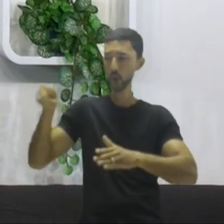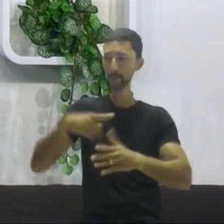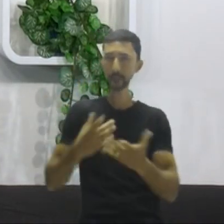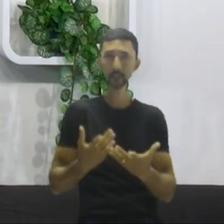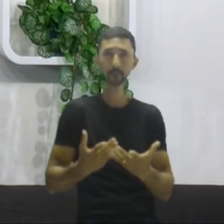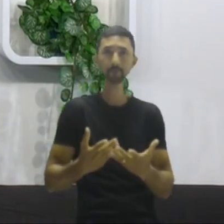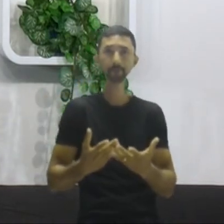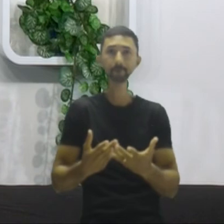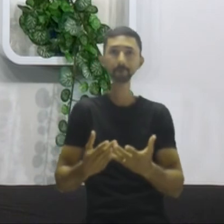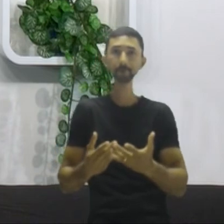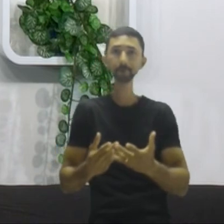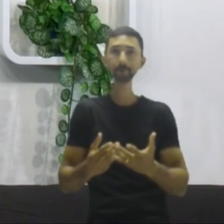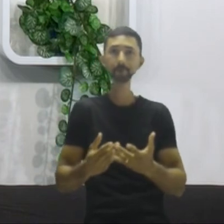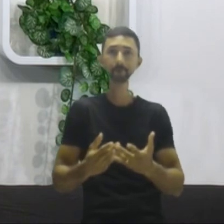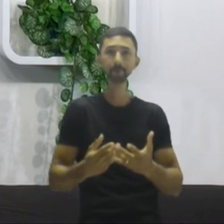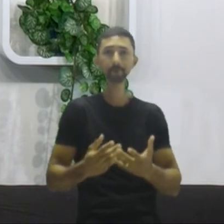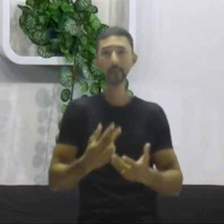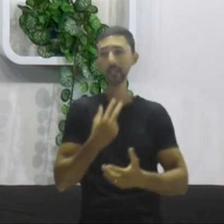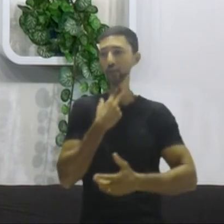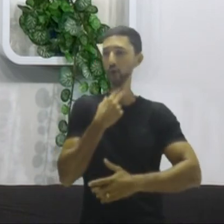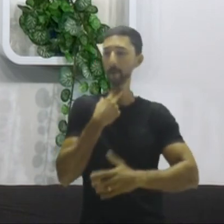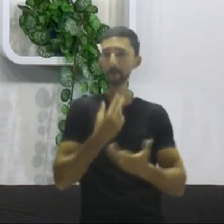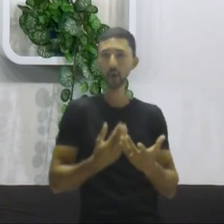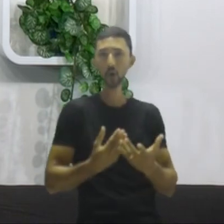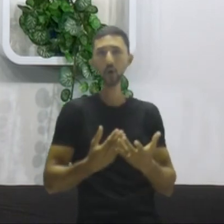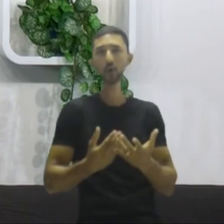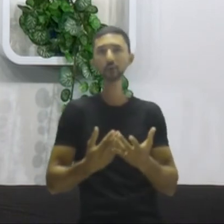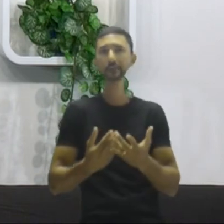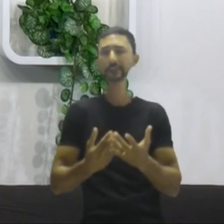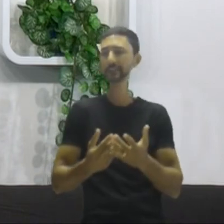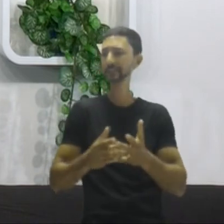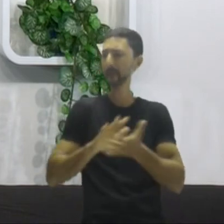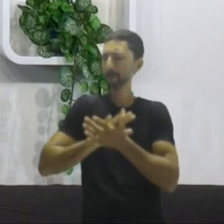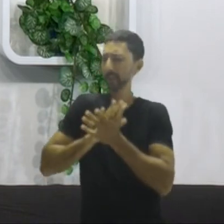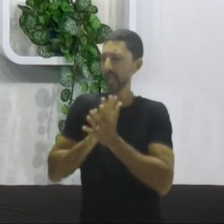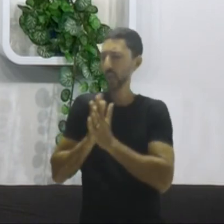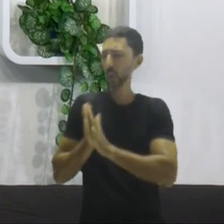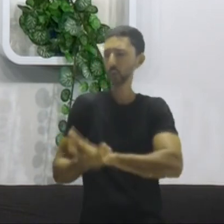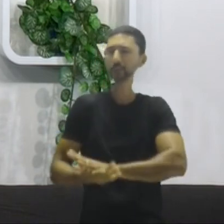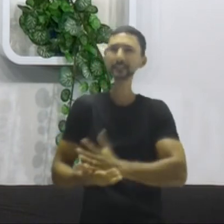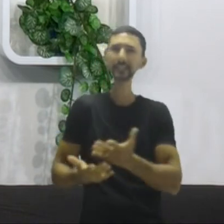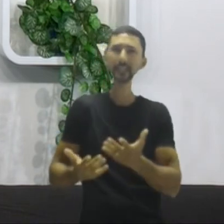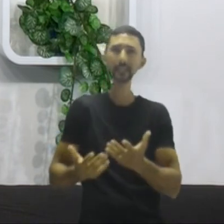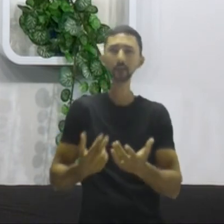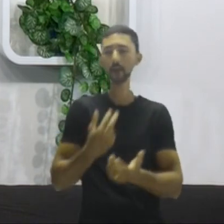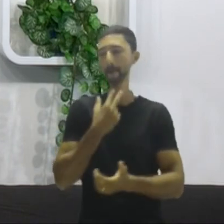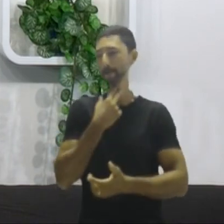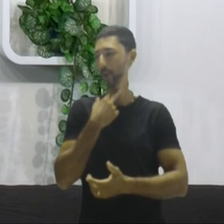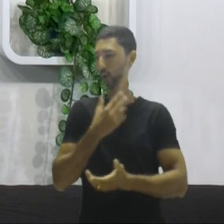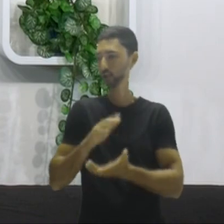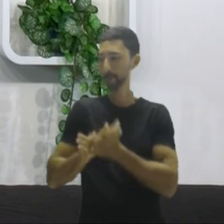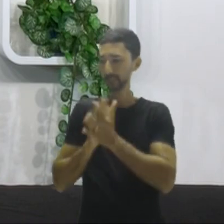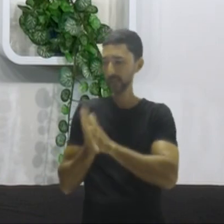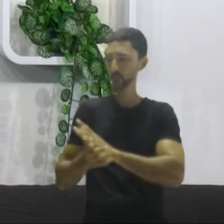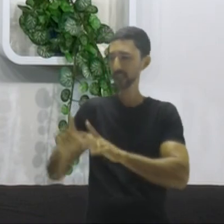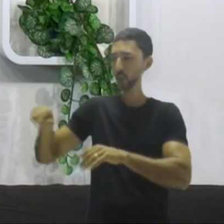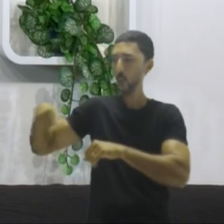aluno, isso é xenofobia. isso é islamofobia, isso é preconceito.